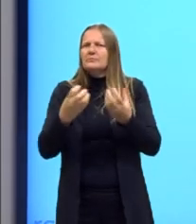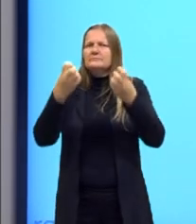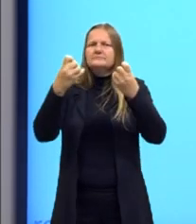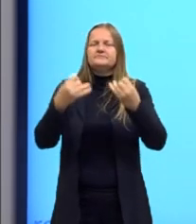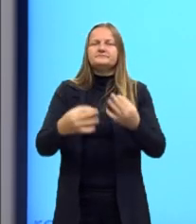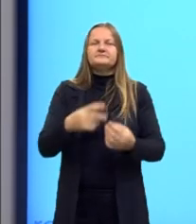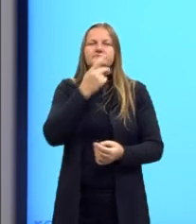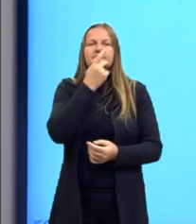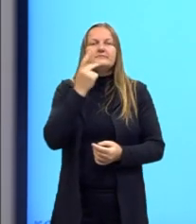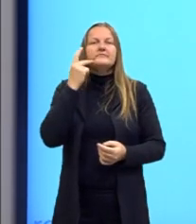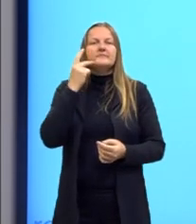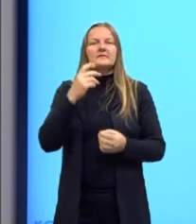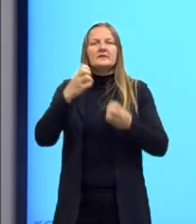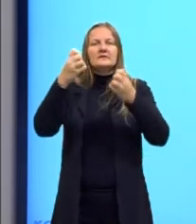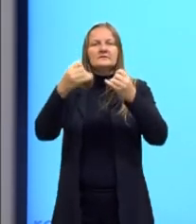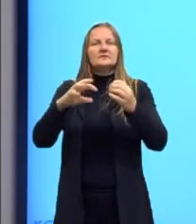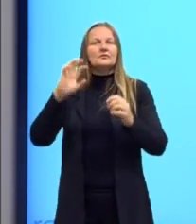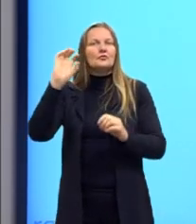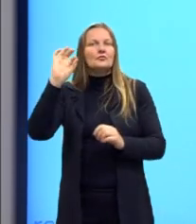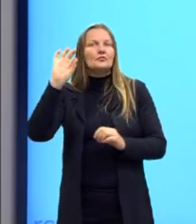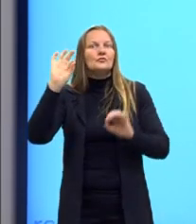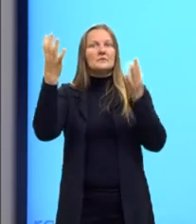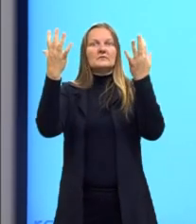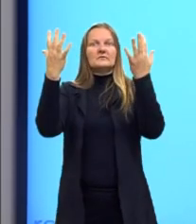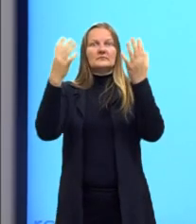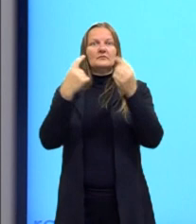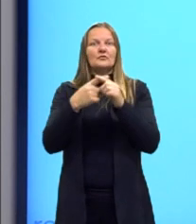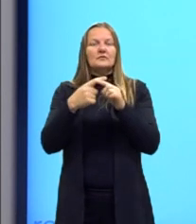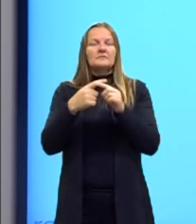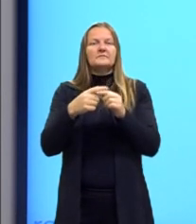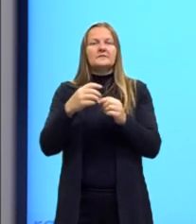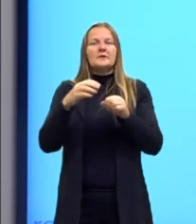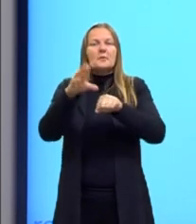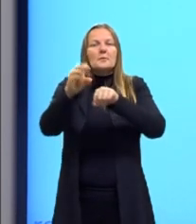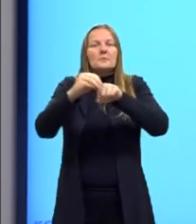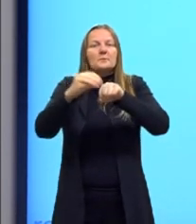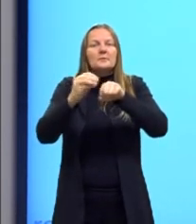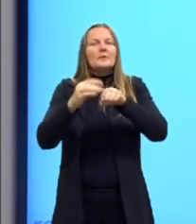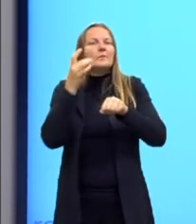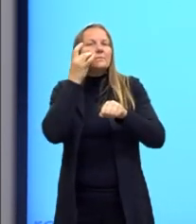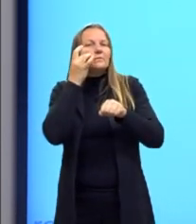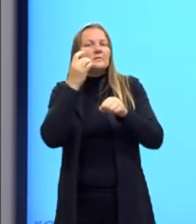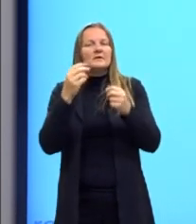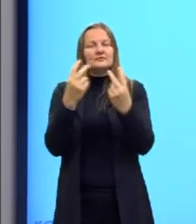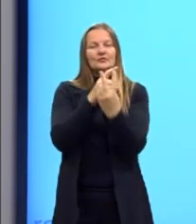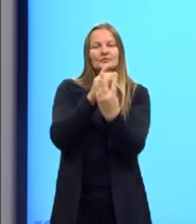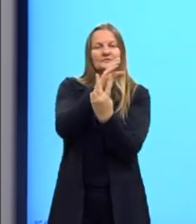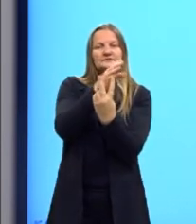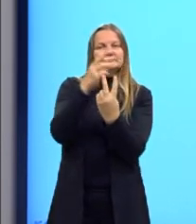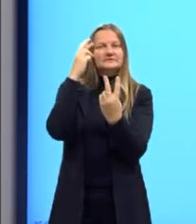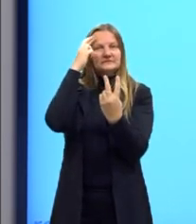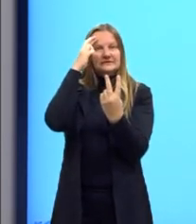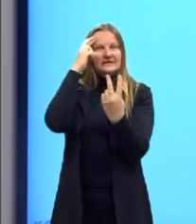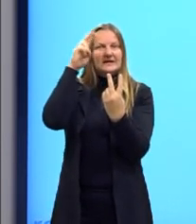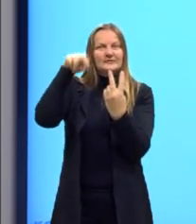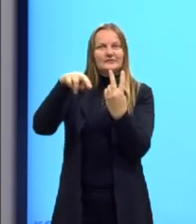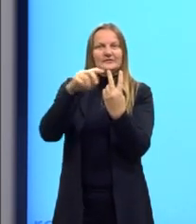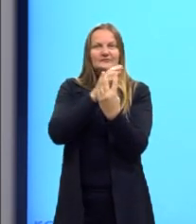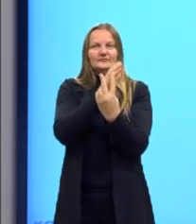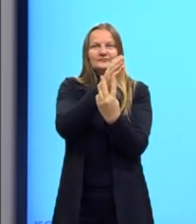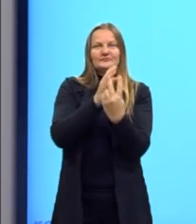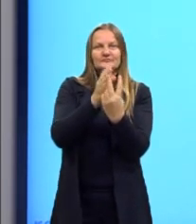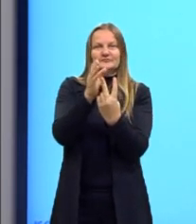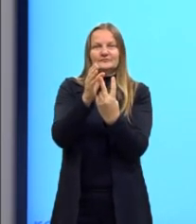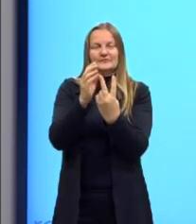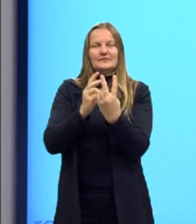que o Kant vai tentar resolver o problema dos empiristas e dos racionalistas? Ele vai defender